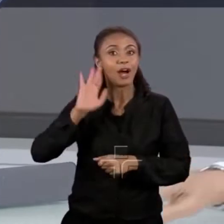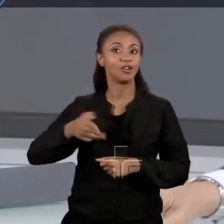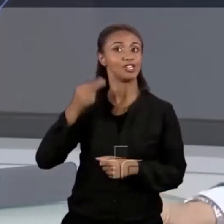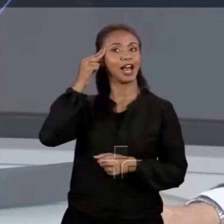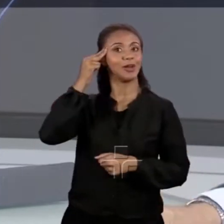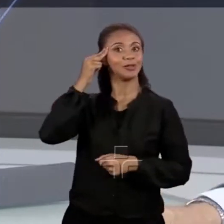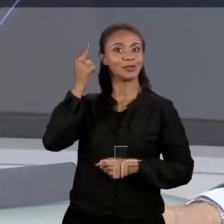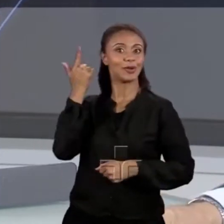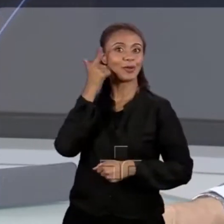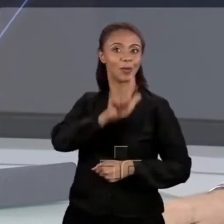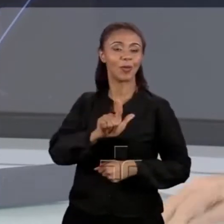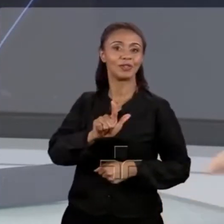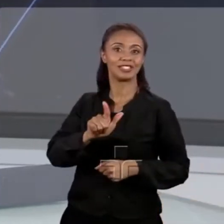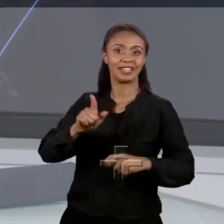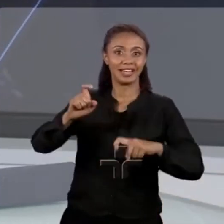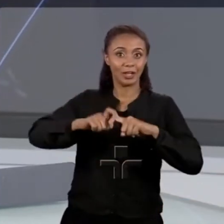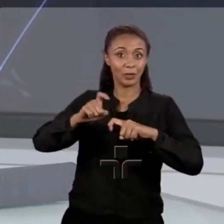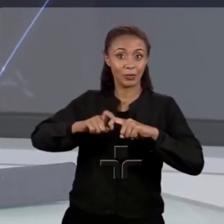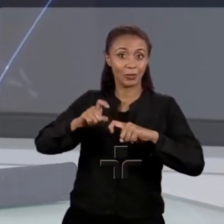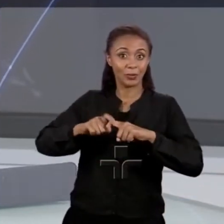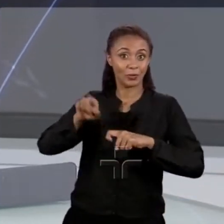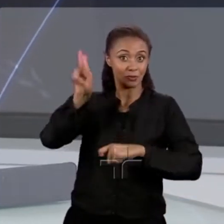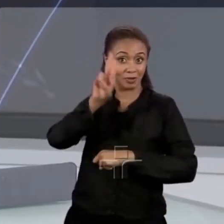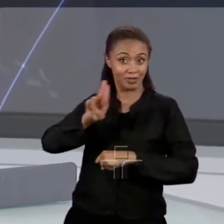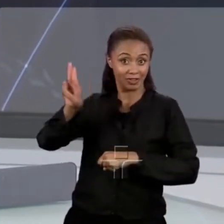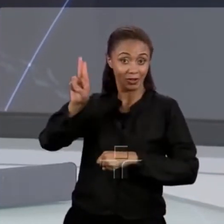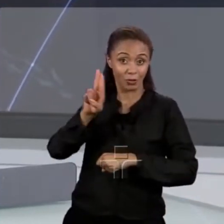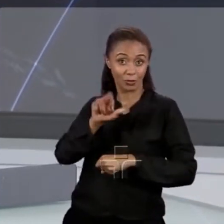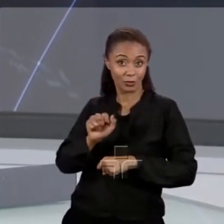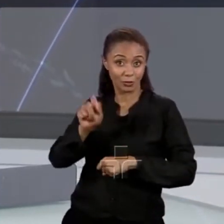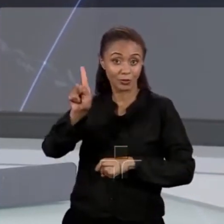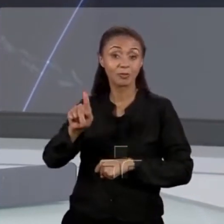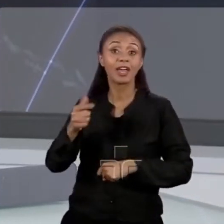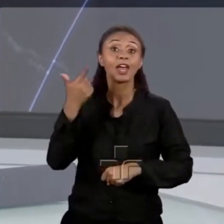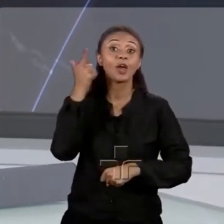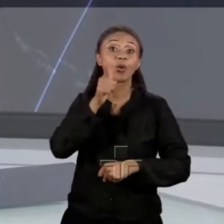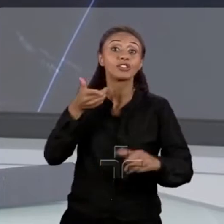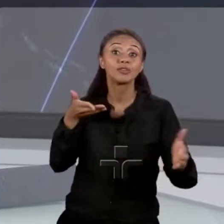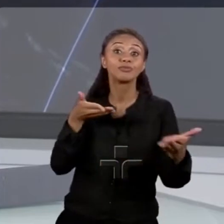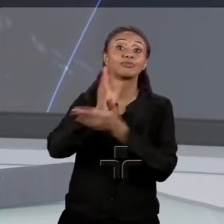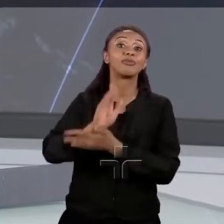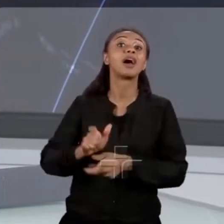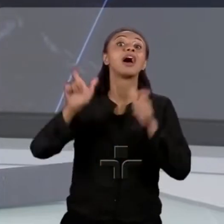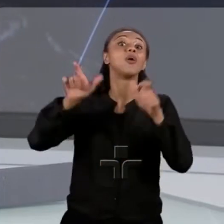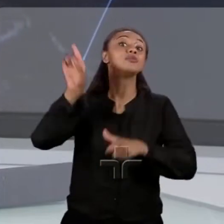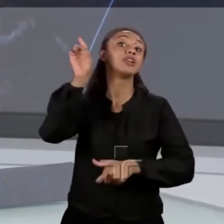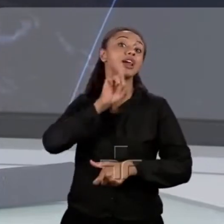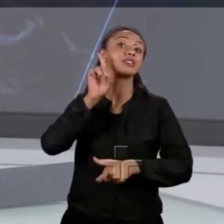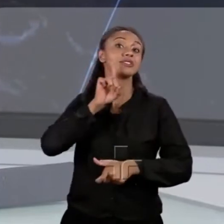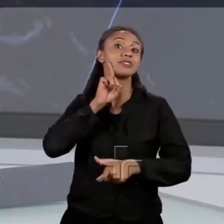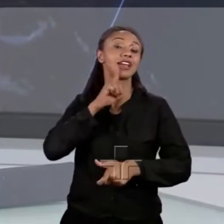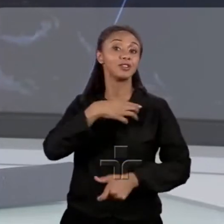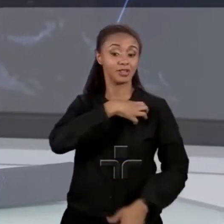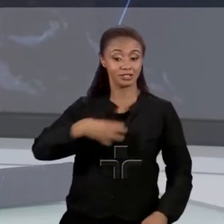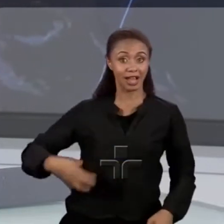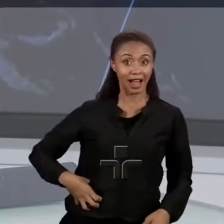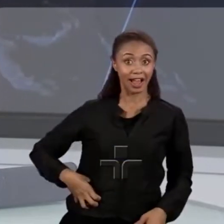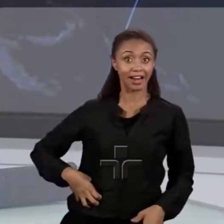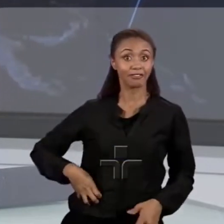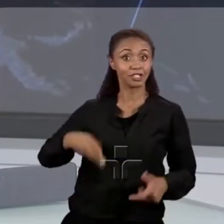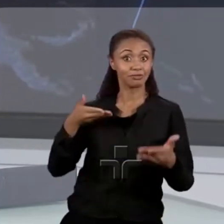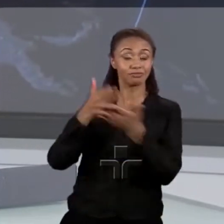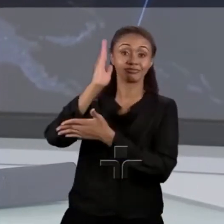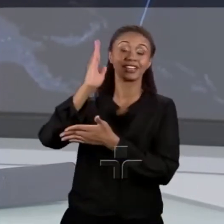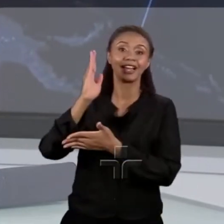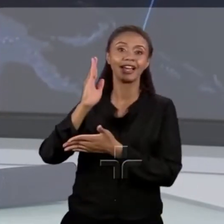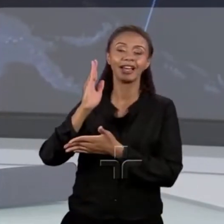sonho de ser estudante de medicina na USP, passa na seleção da Universidade de Harvard, nos Estados Unidos, uma das melhores do mundo.